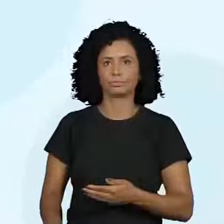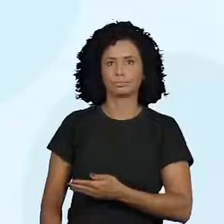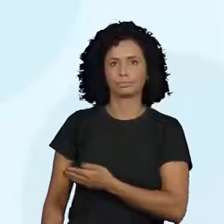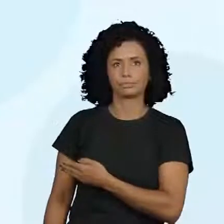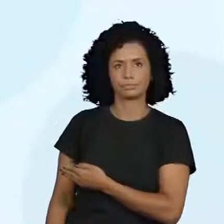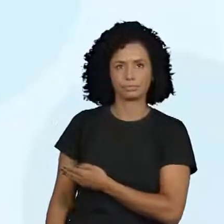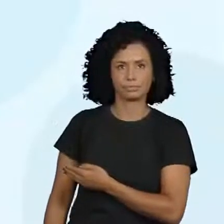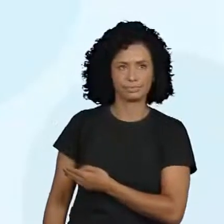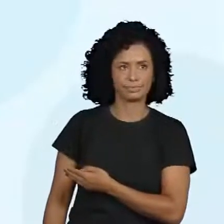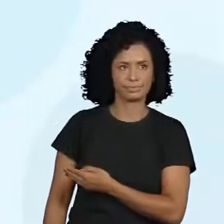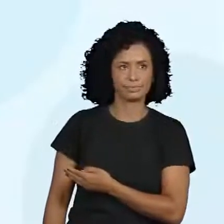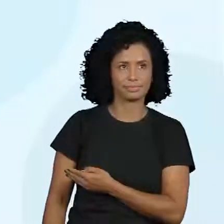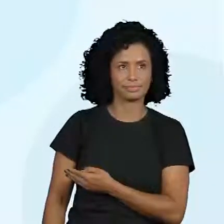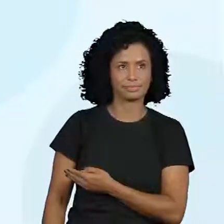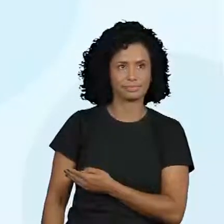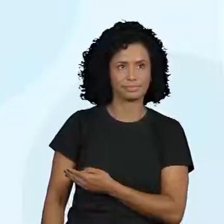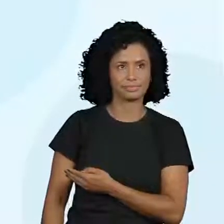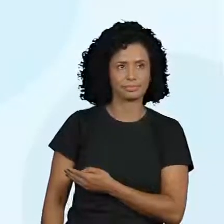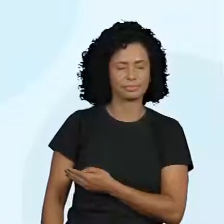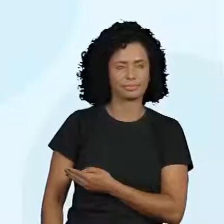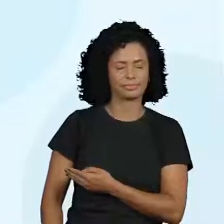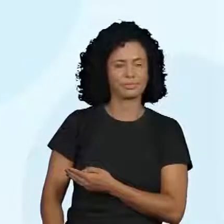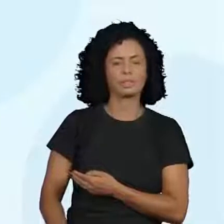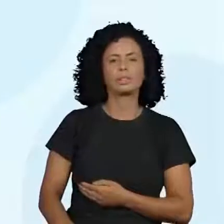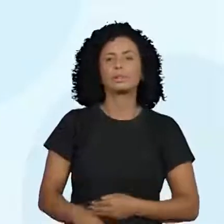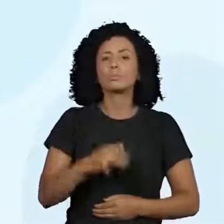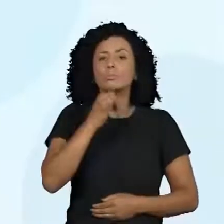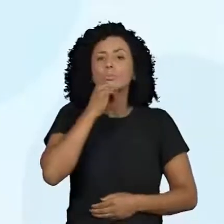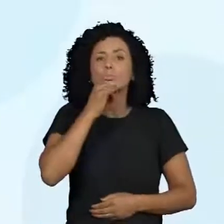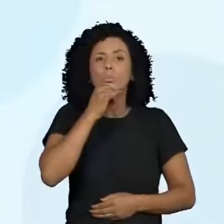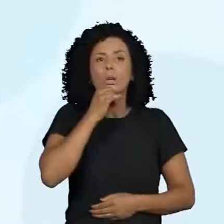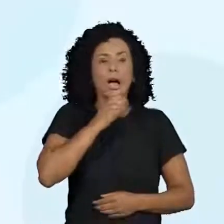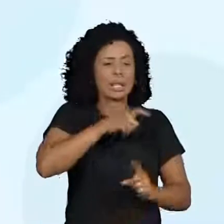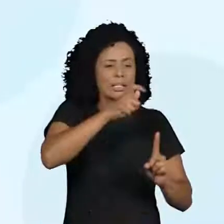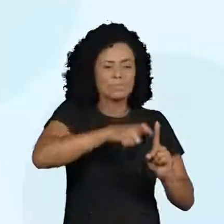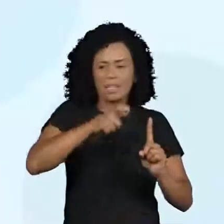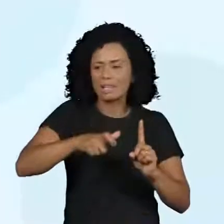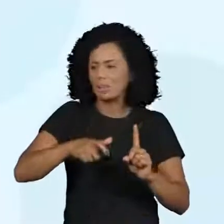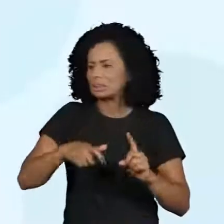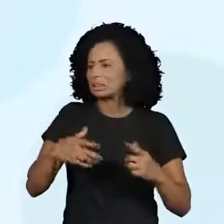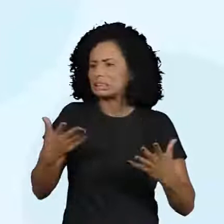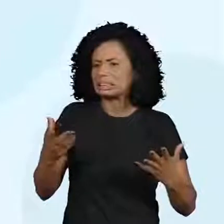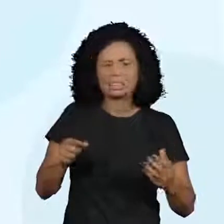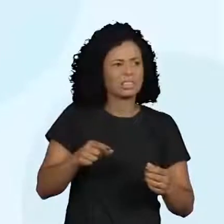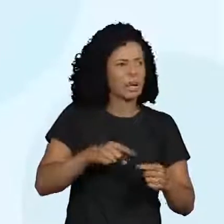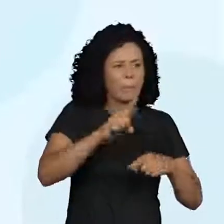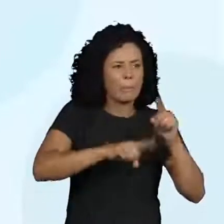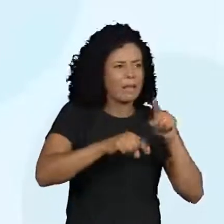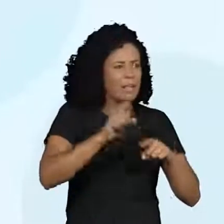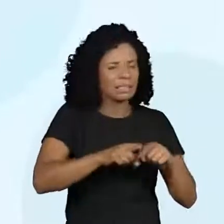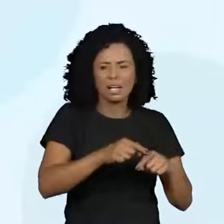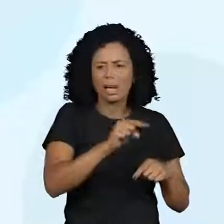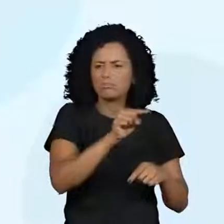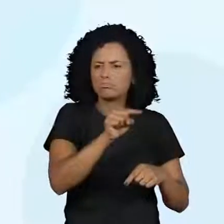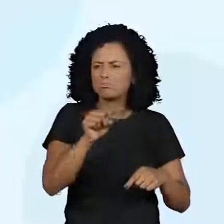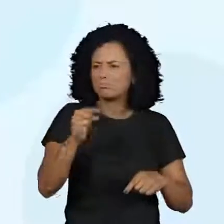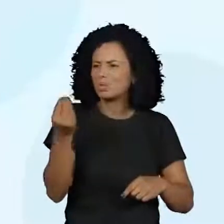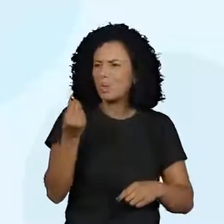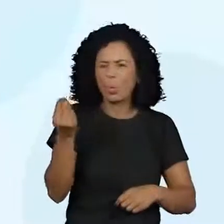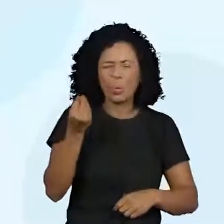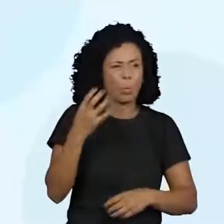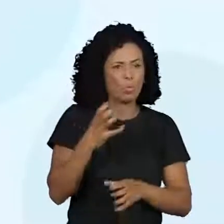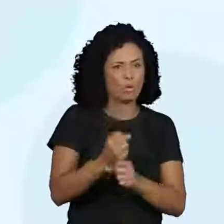em que surgiu a necessidade de contar objetos. Então,